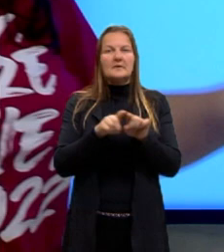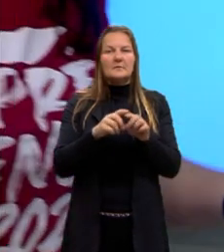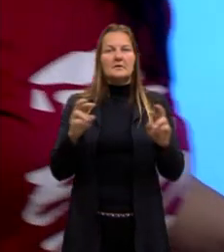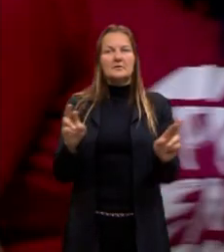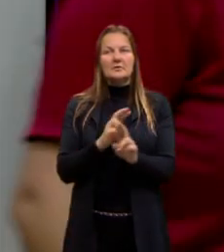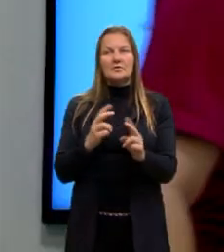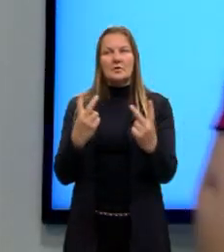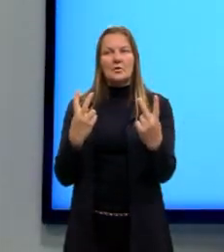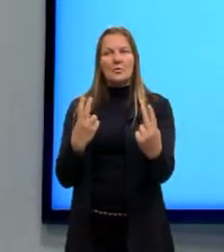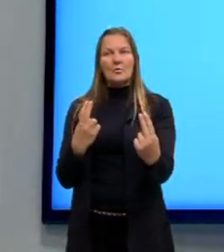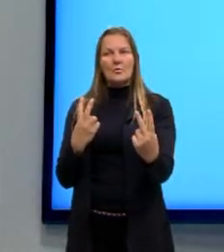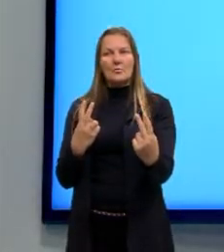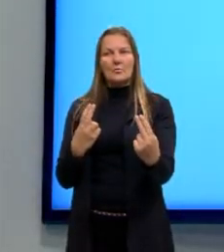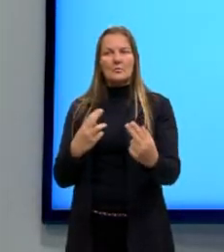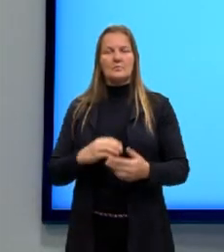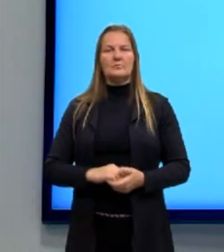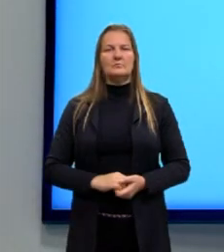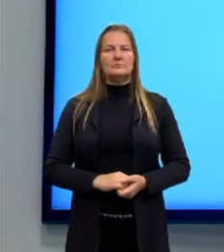iguais.